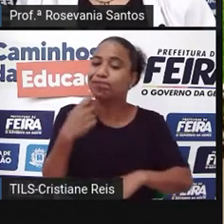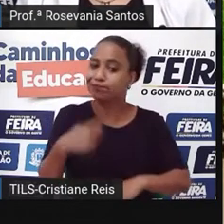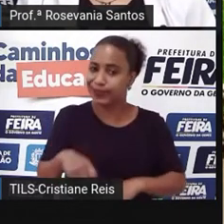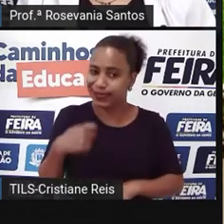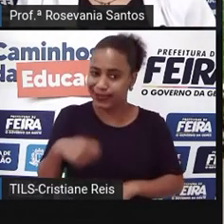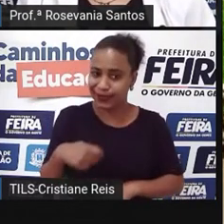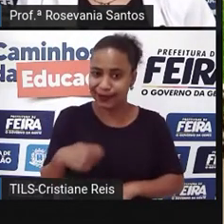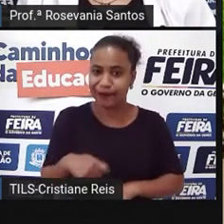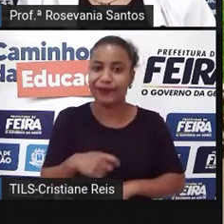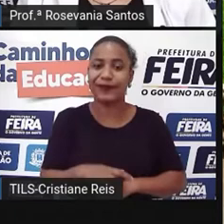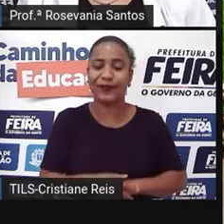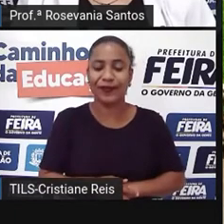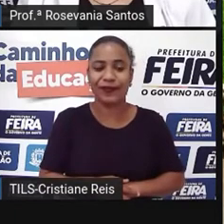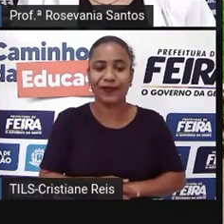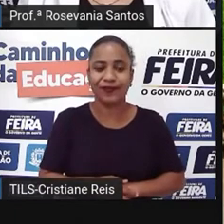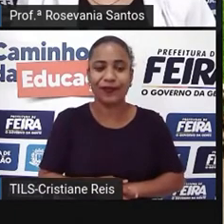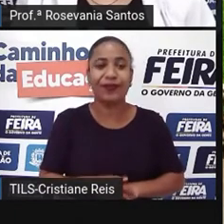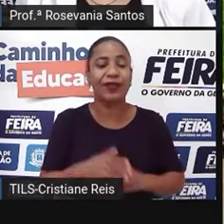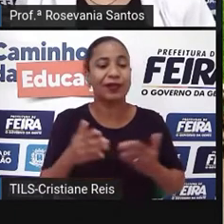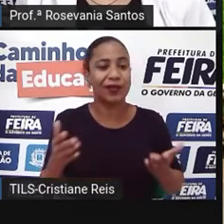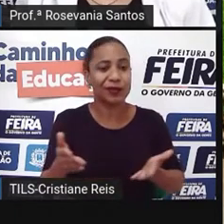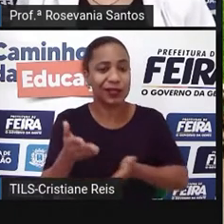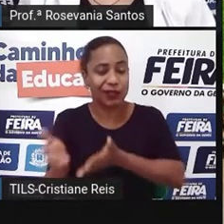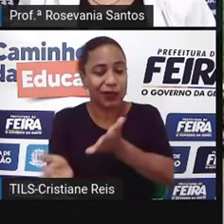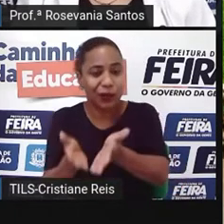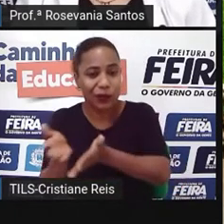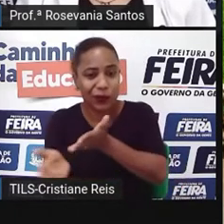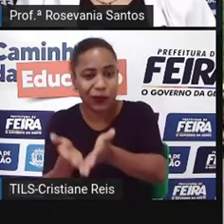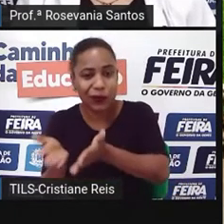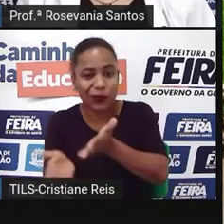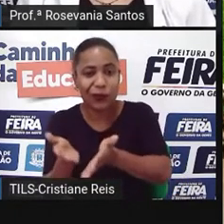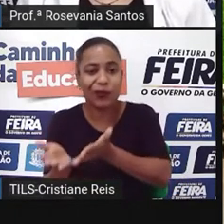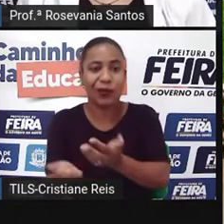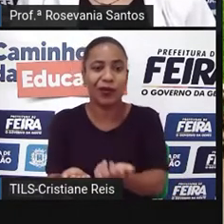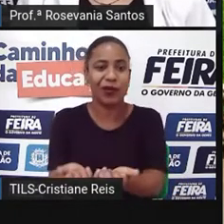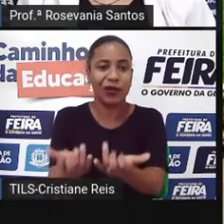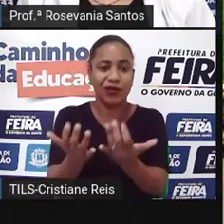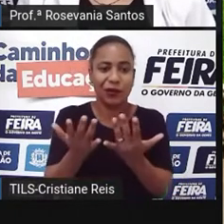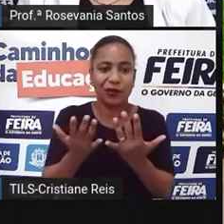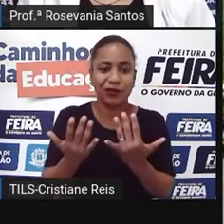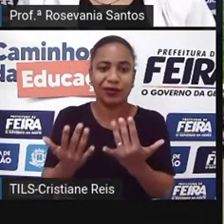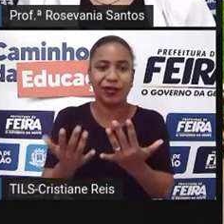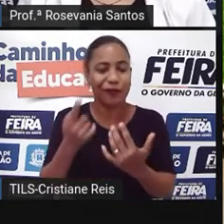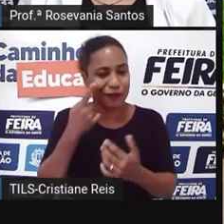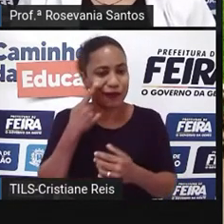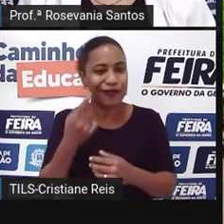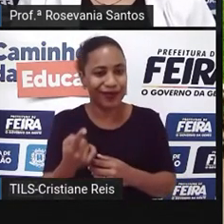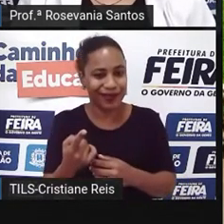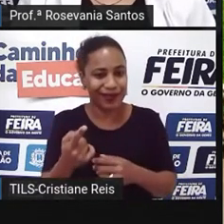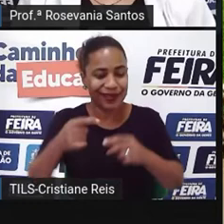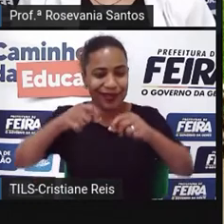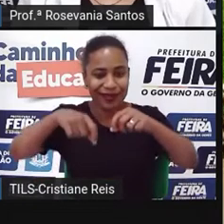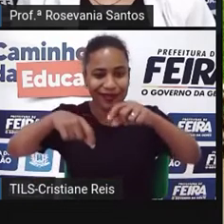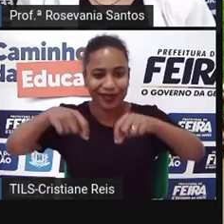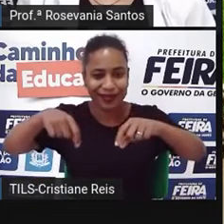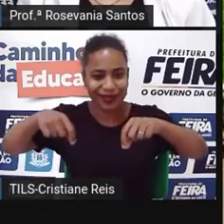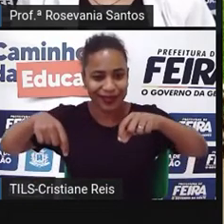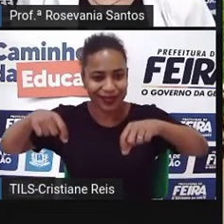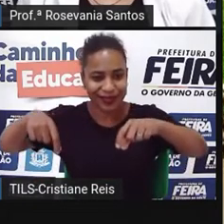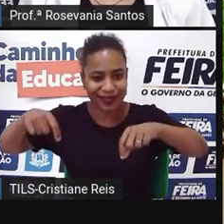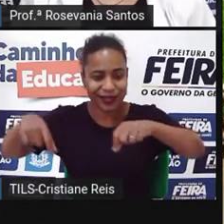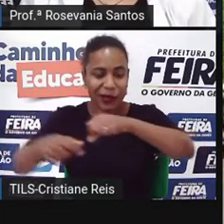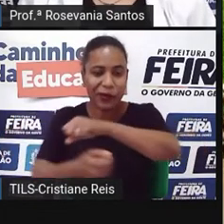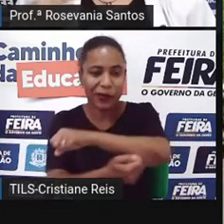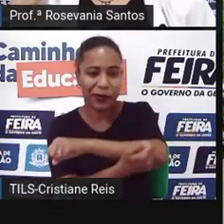Então, tem todo um manejo diferente aí. Para você fazer só o plantio, você já percebe já a diferença. O que leva várias